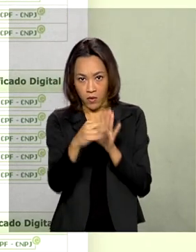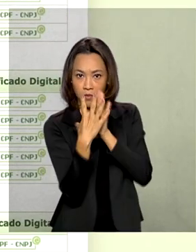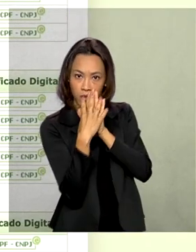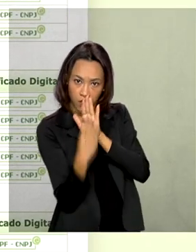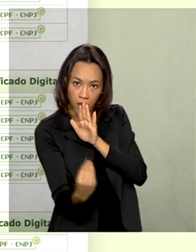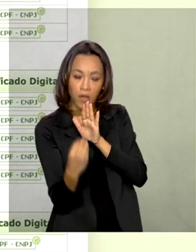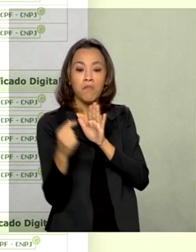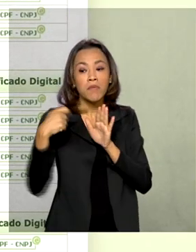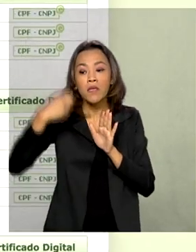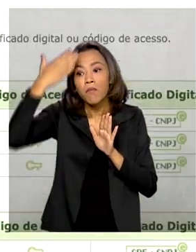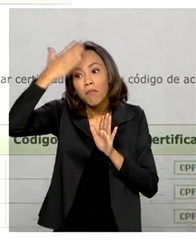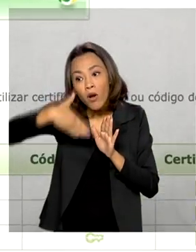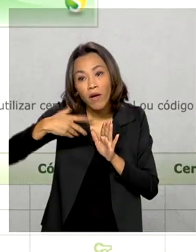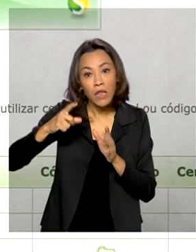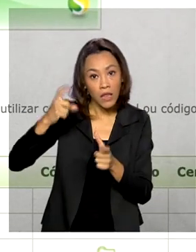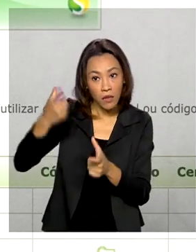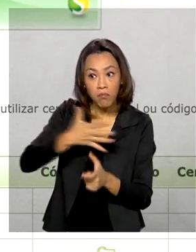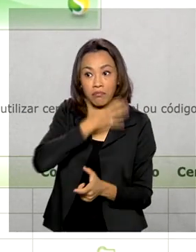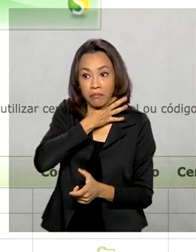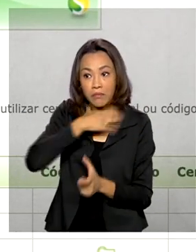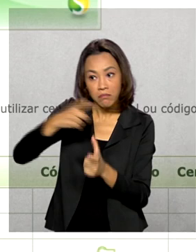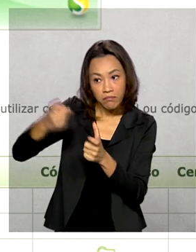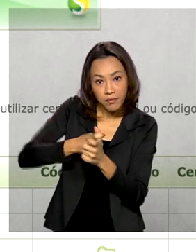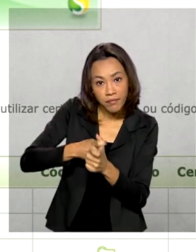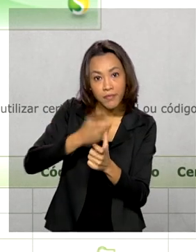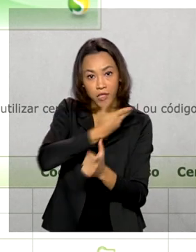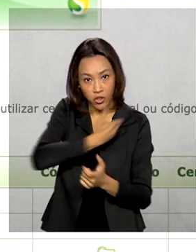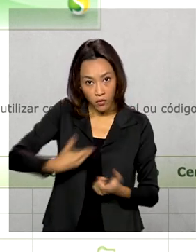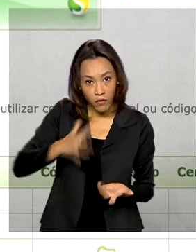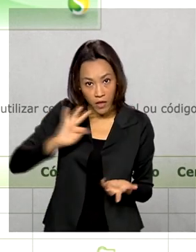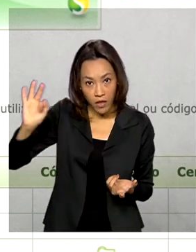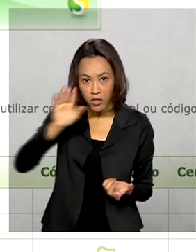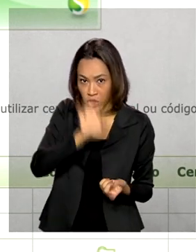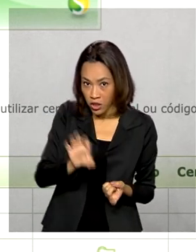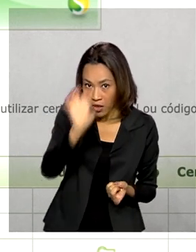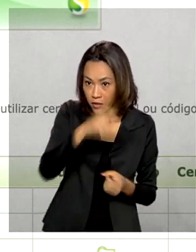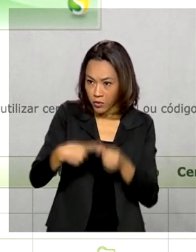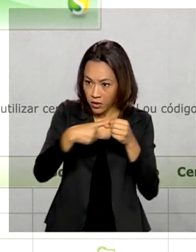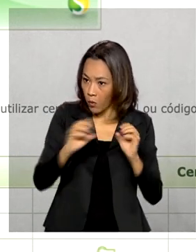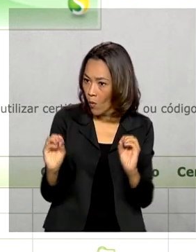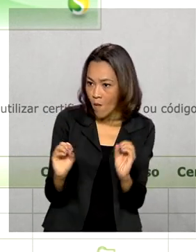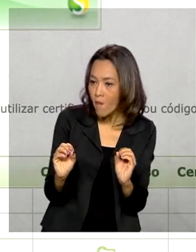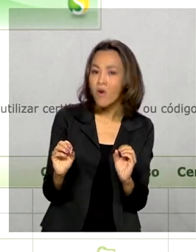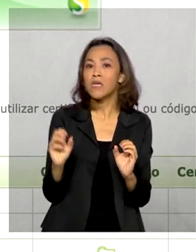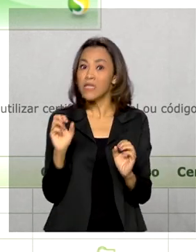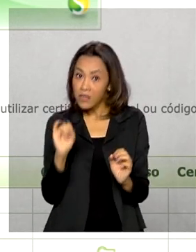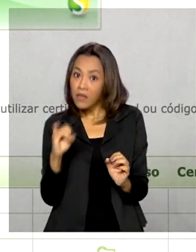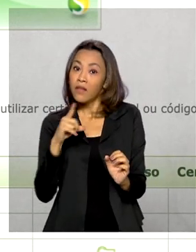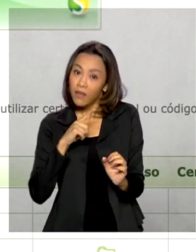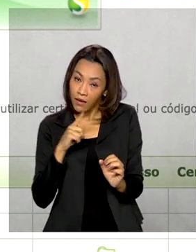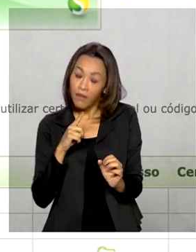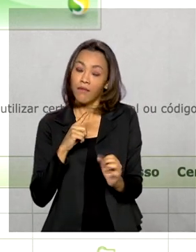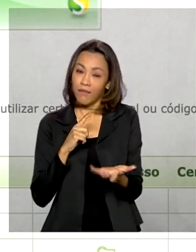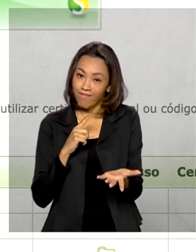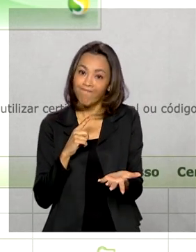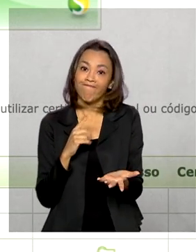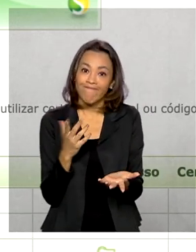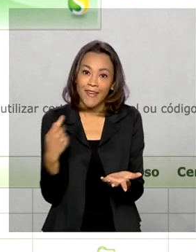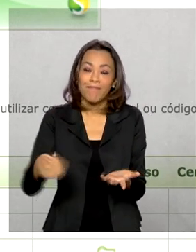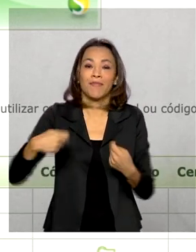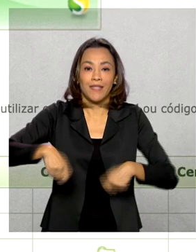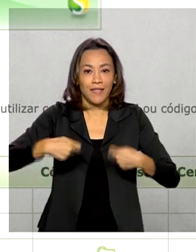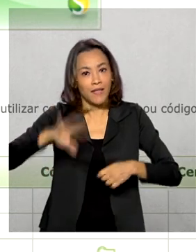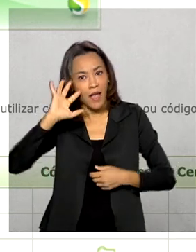comprovar se não há pendências com União, Estados e Municípios. E se houver alguma irregularidade, é